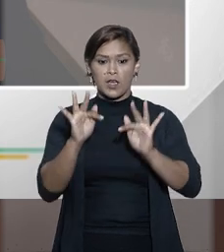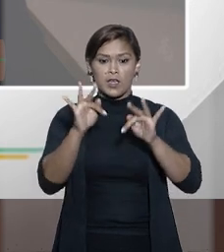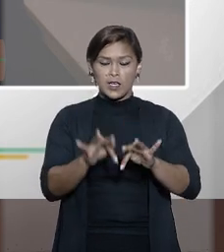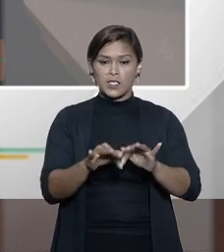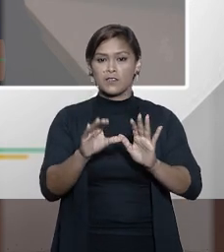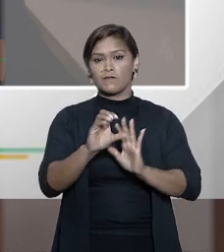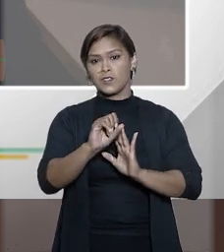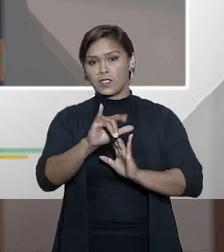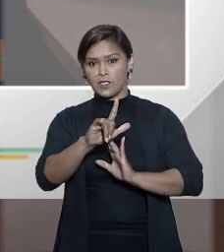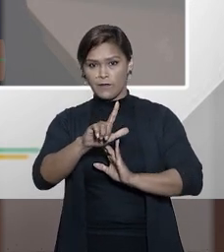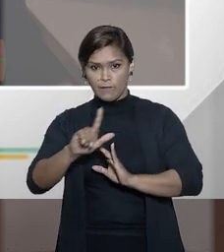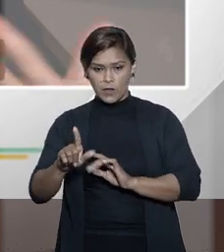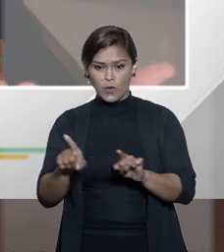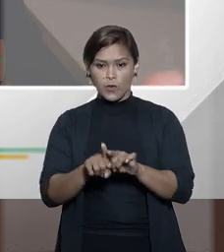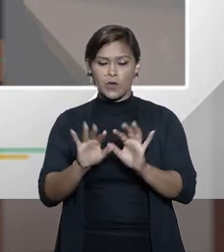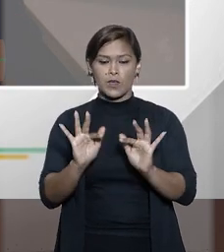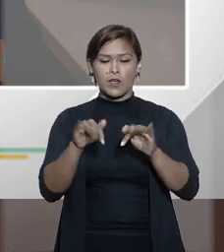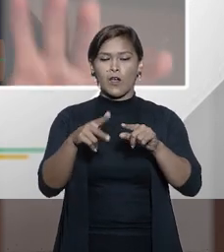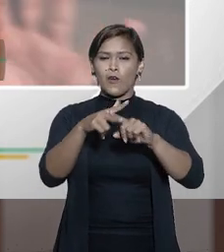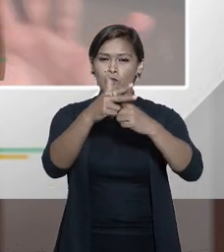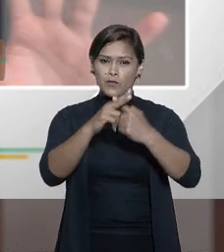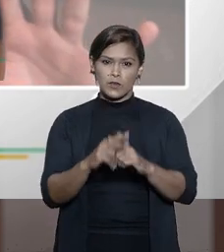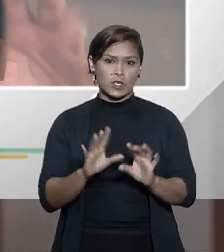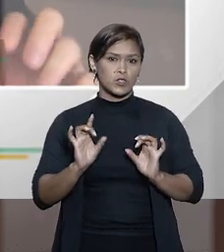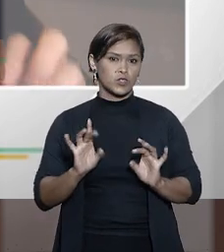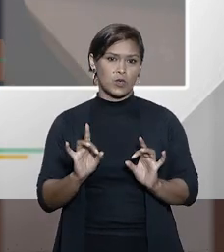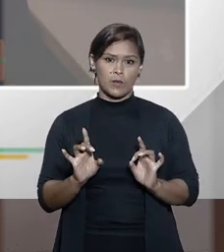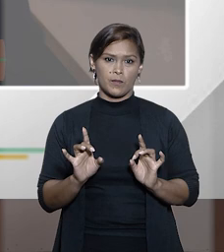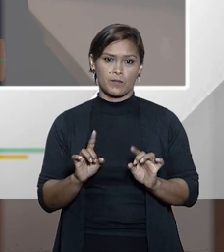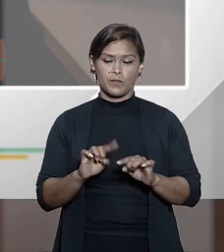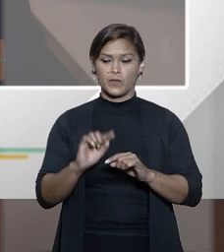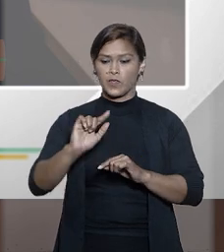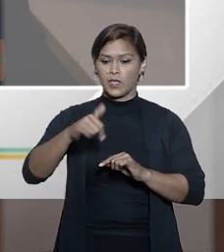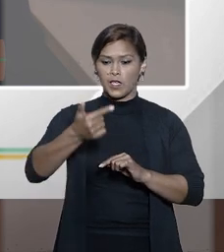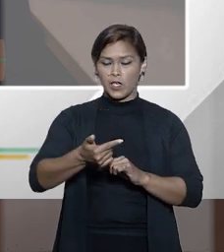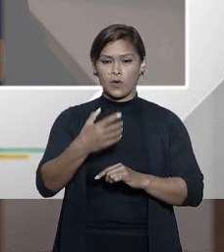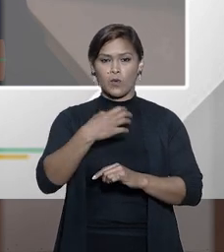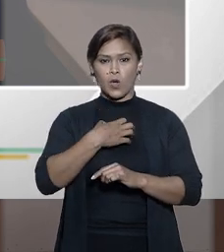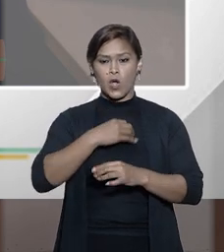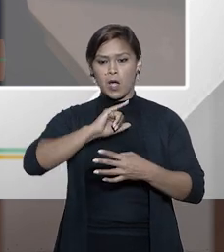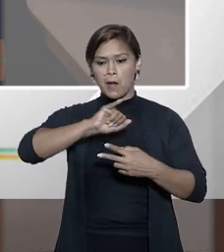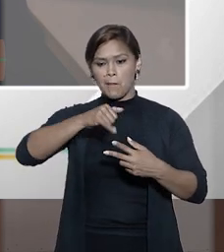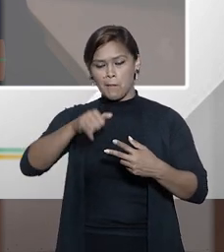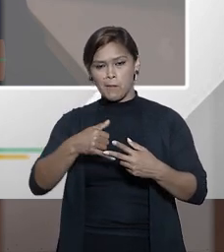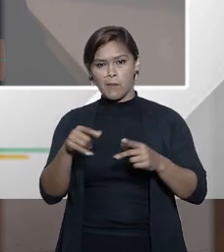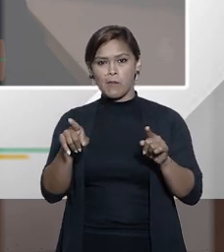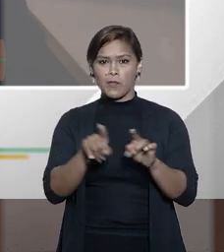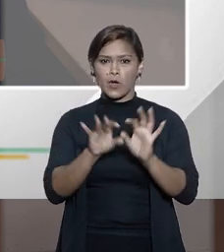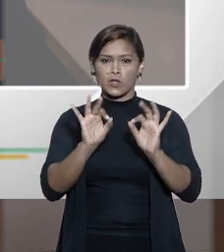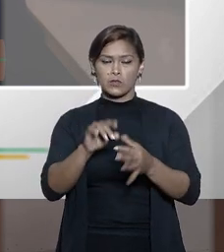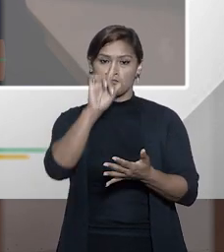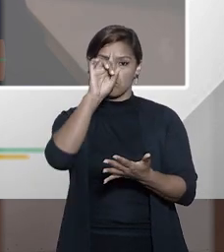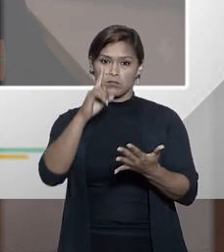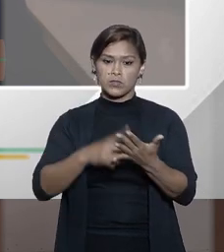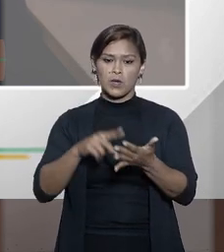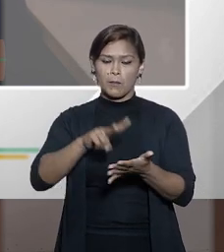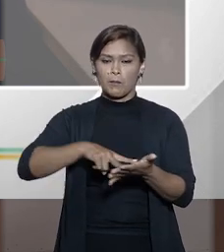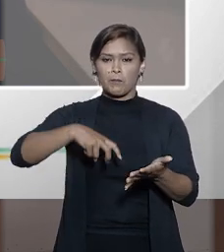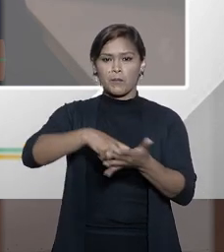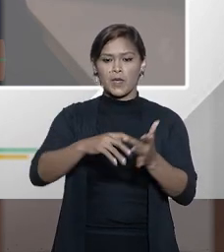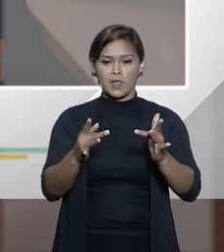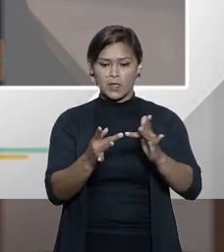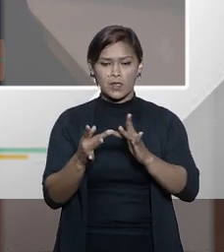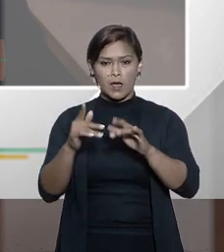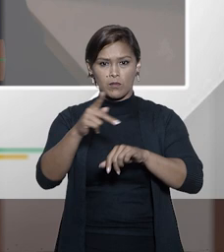fim civil que é o fim reparatório só a outra hipótese de reconhecimento de decisão penal